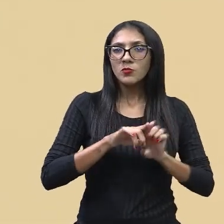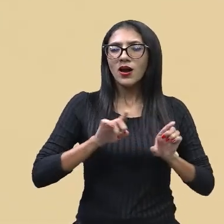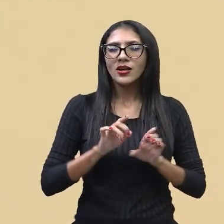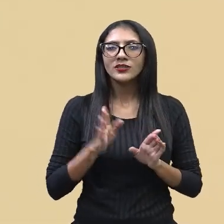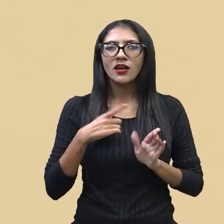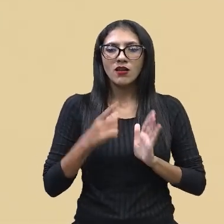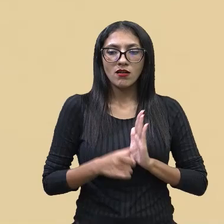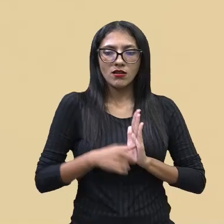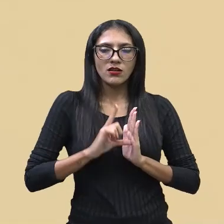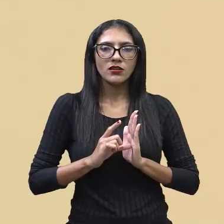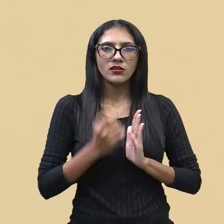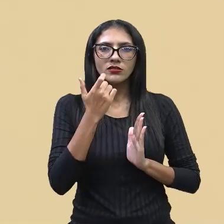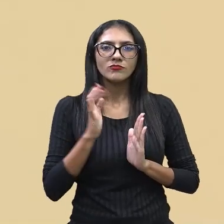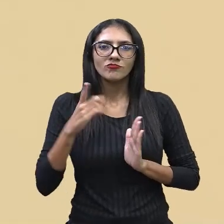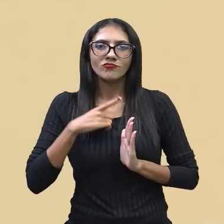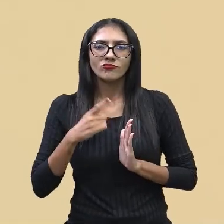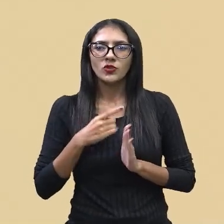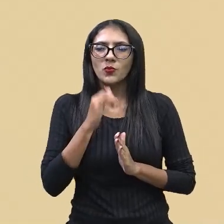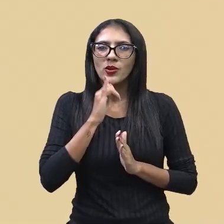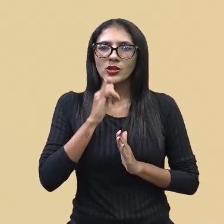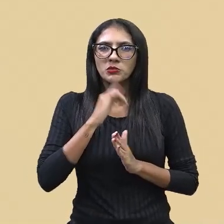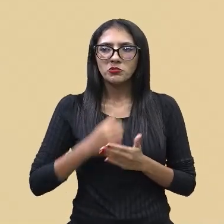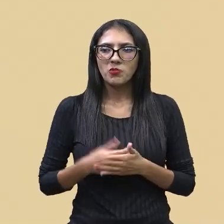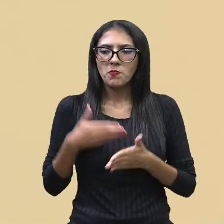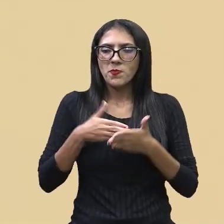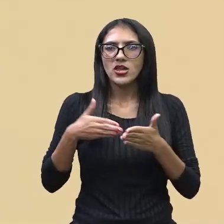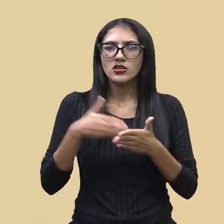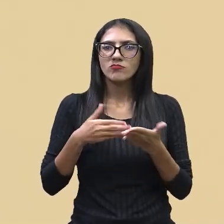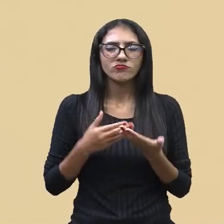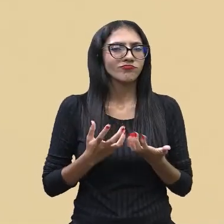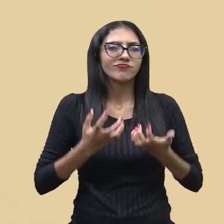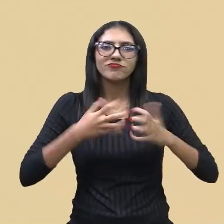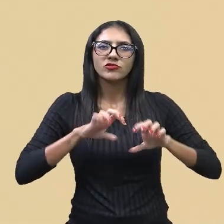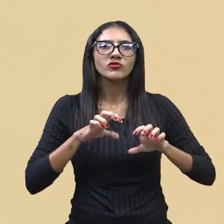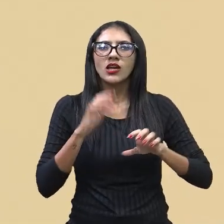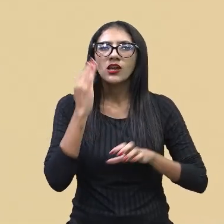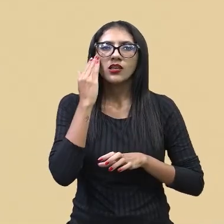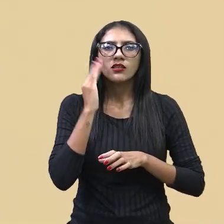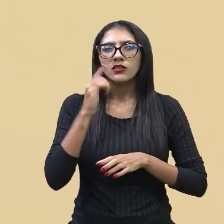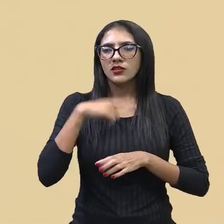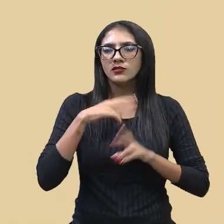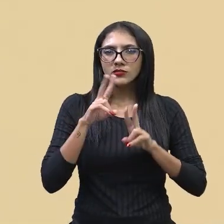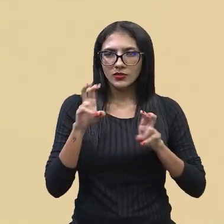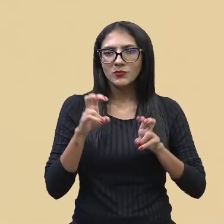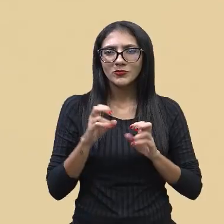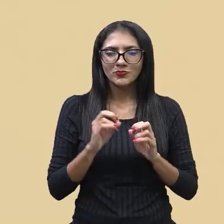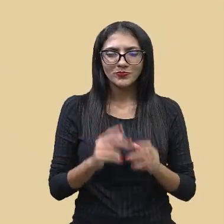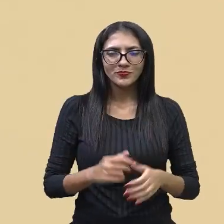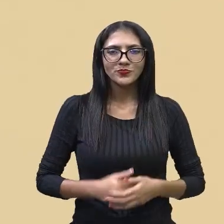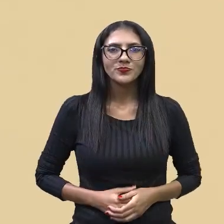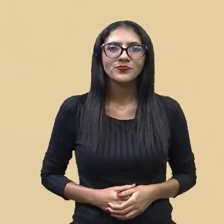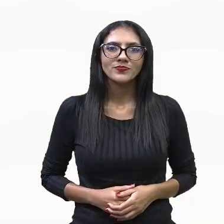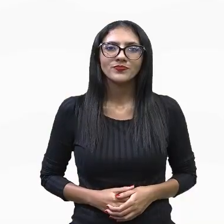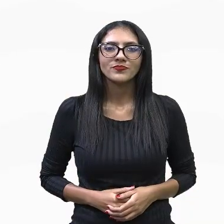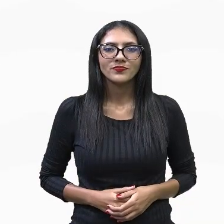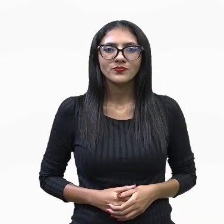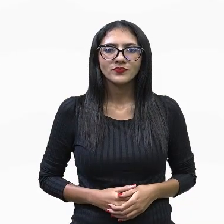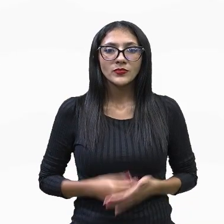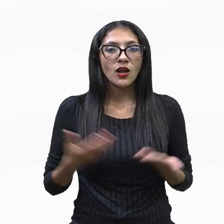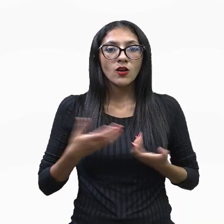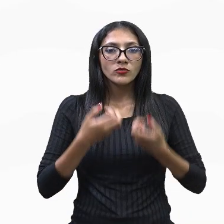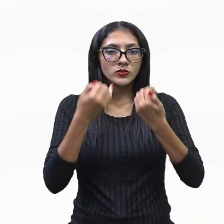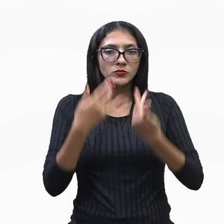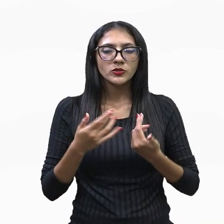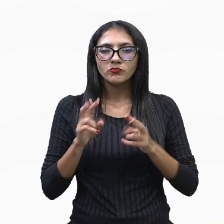né? Uma barreira em relação a isso daí. Perfeito? Então, vamos entender o que é etnia,